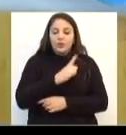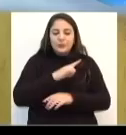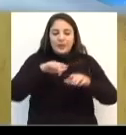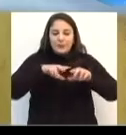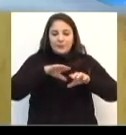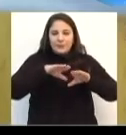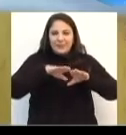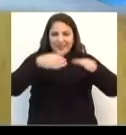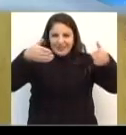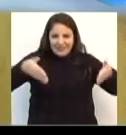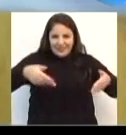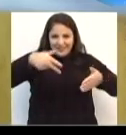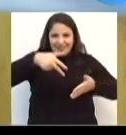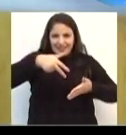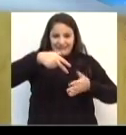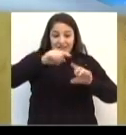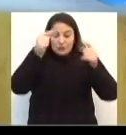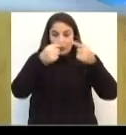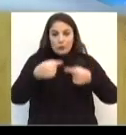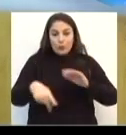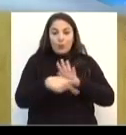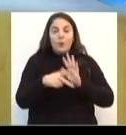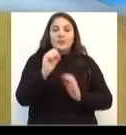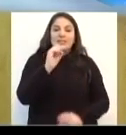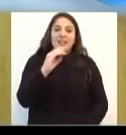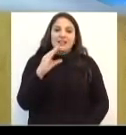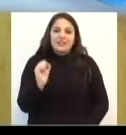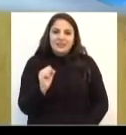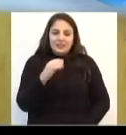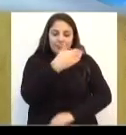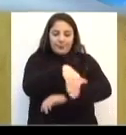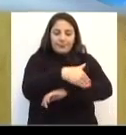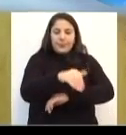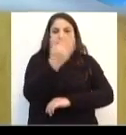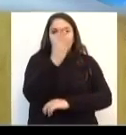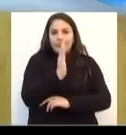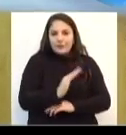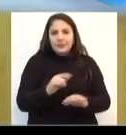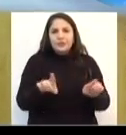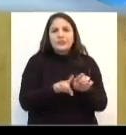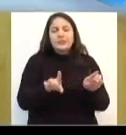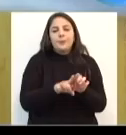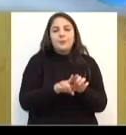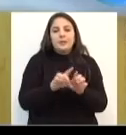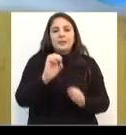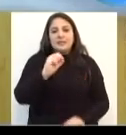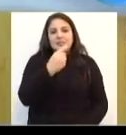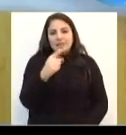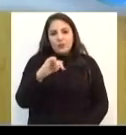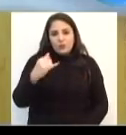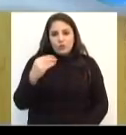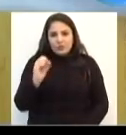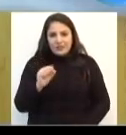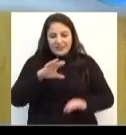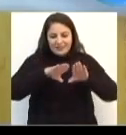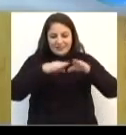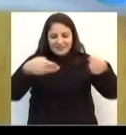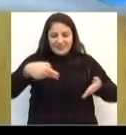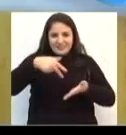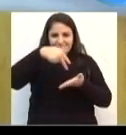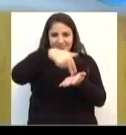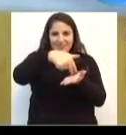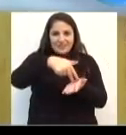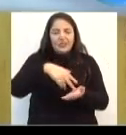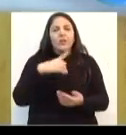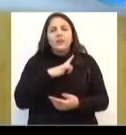palcos, nas estruturas do SESC, daí aqui no centro, na Avenida Brasil, e também no bairro São José, no ginásio, atividades